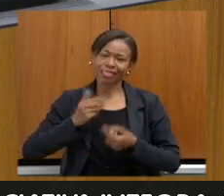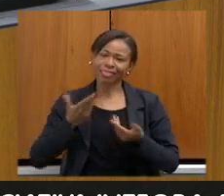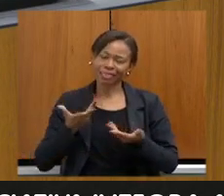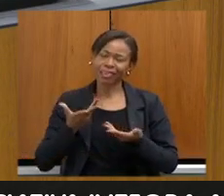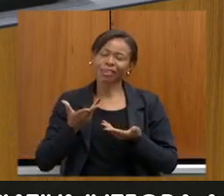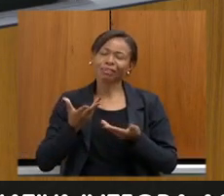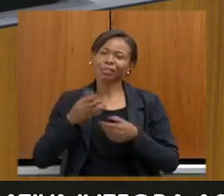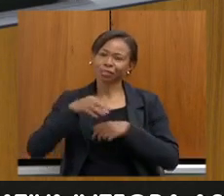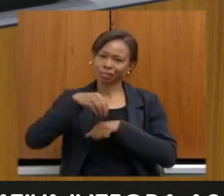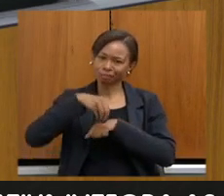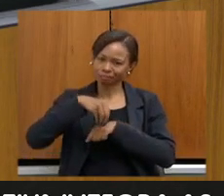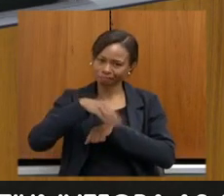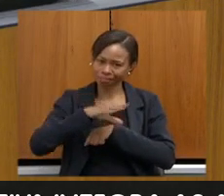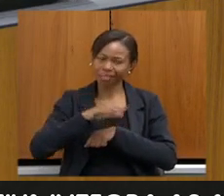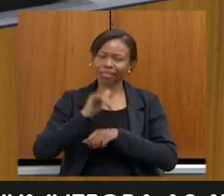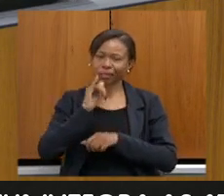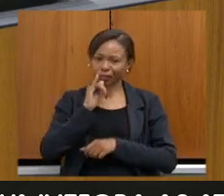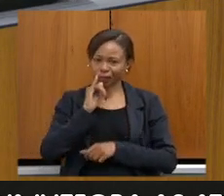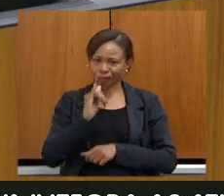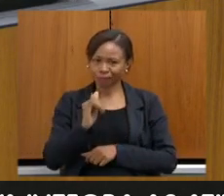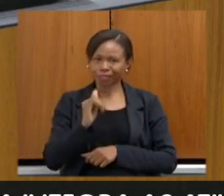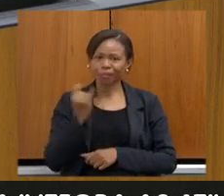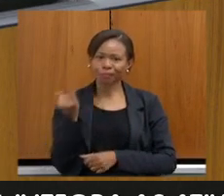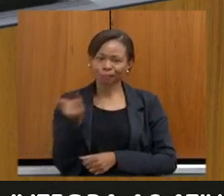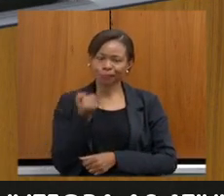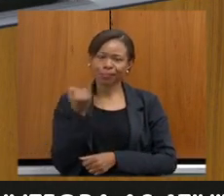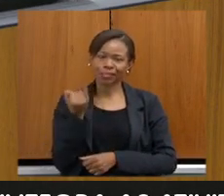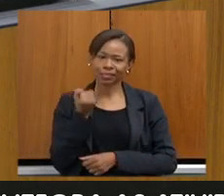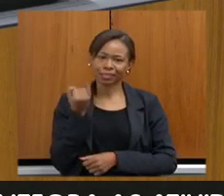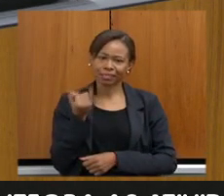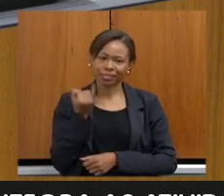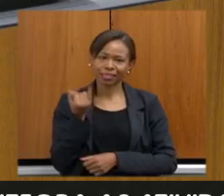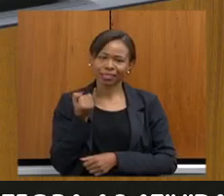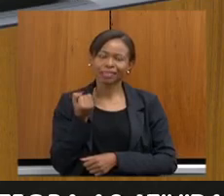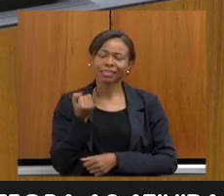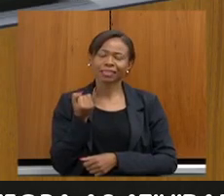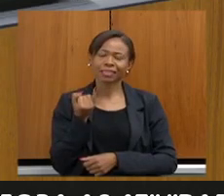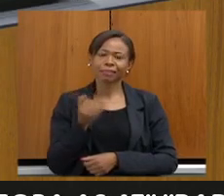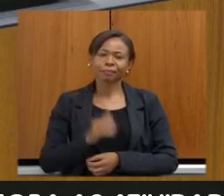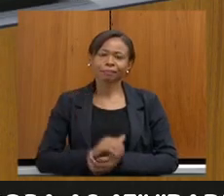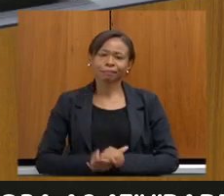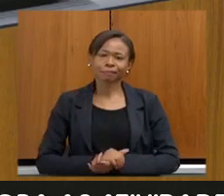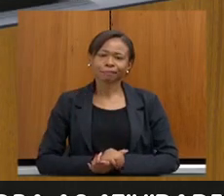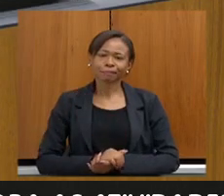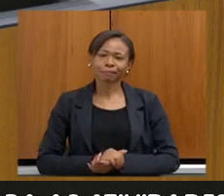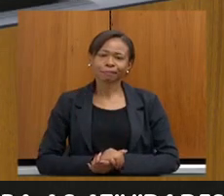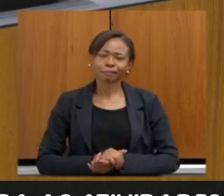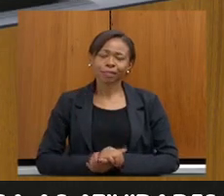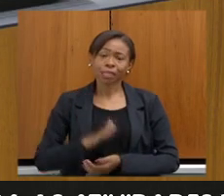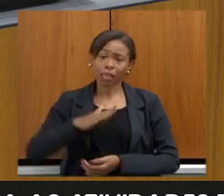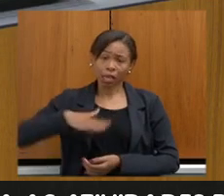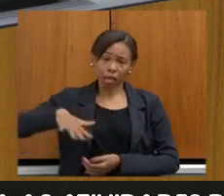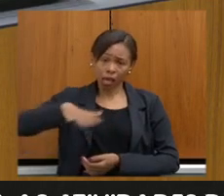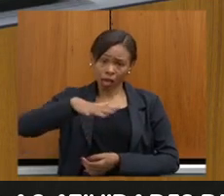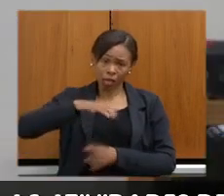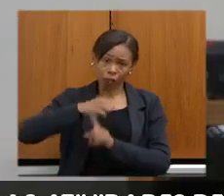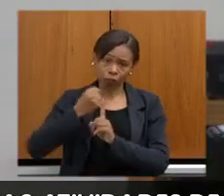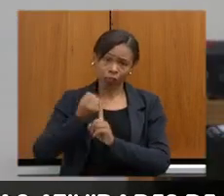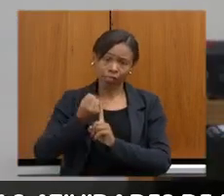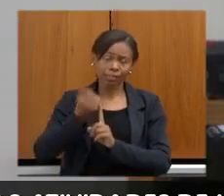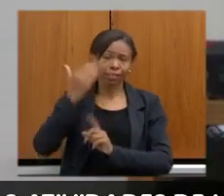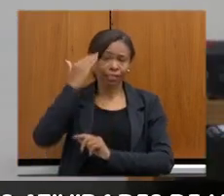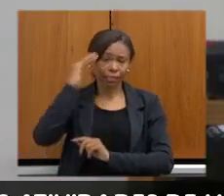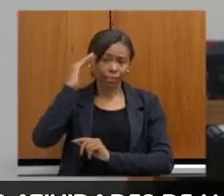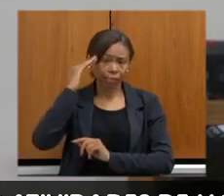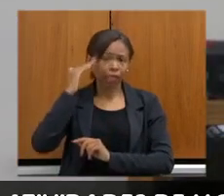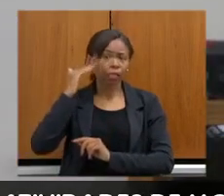registro, que é importante deixar para que a sociedade entenda essa